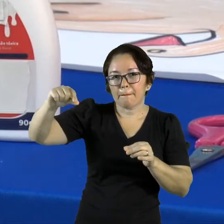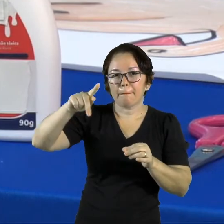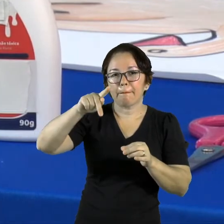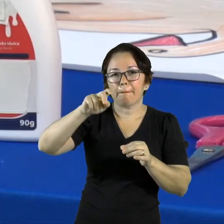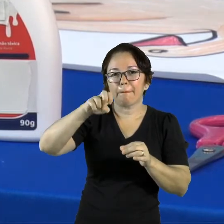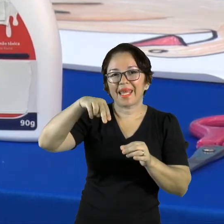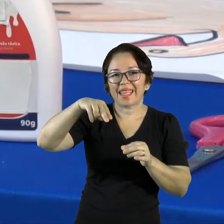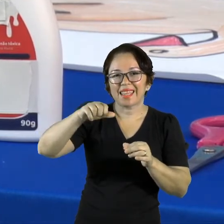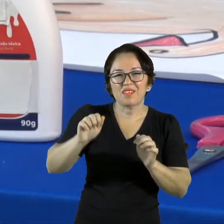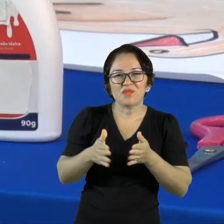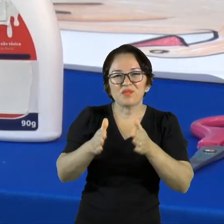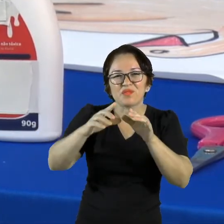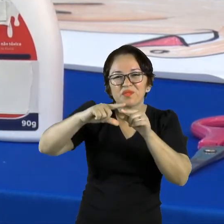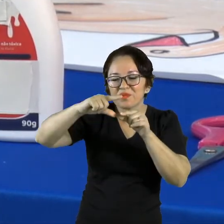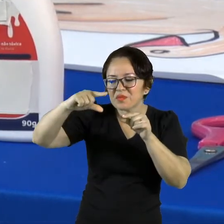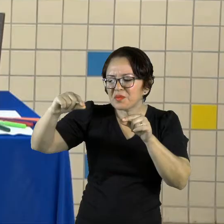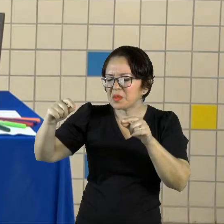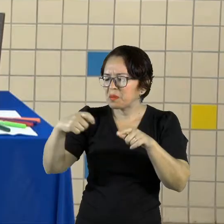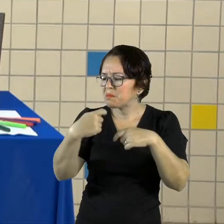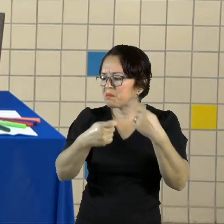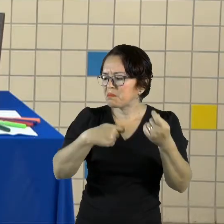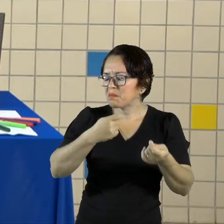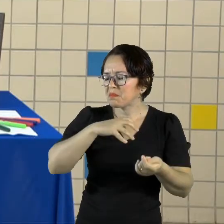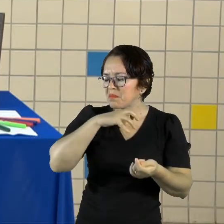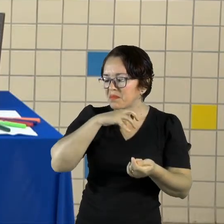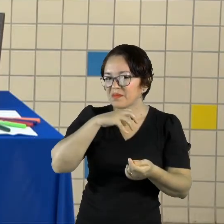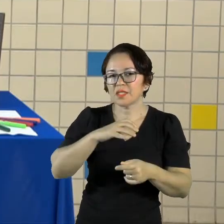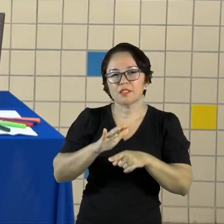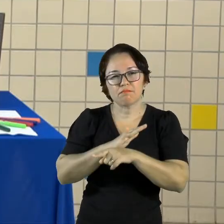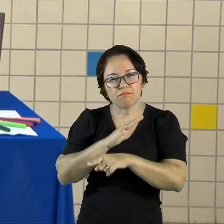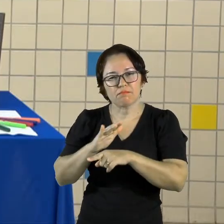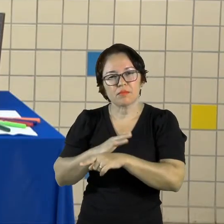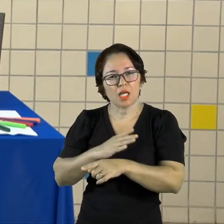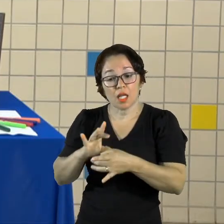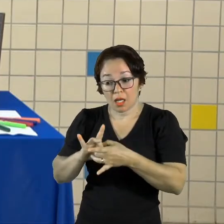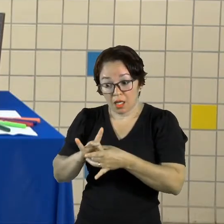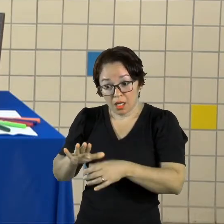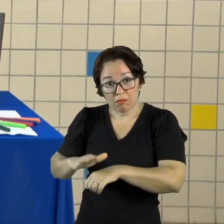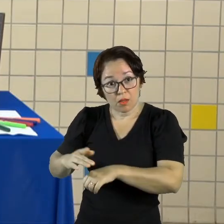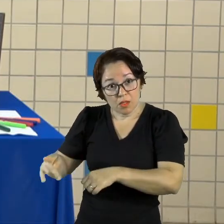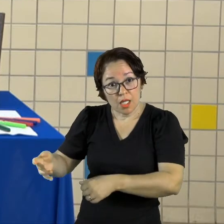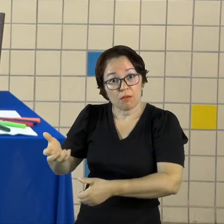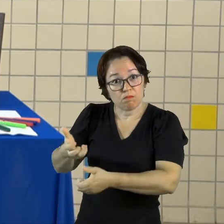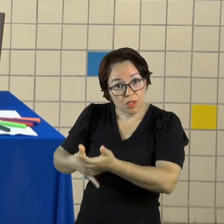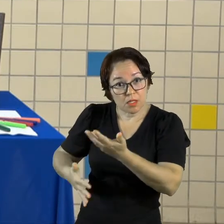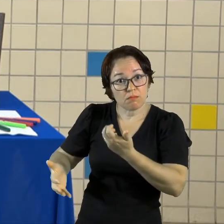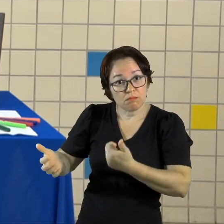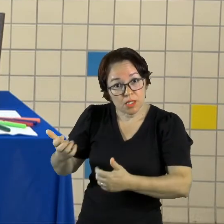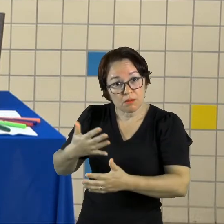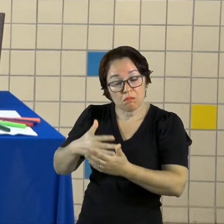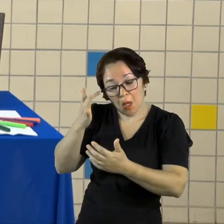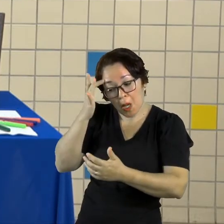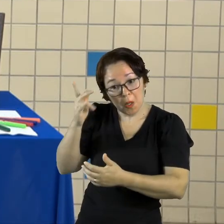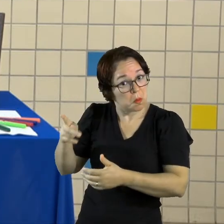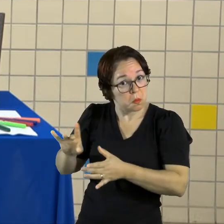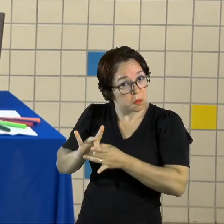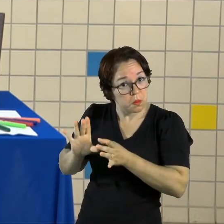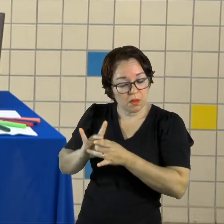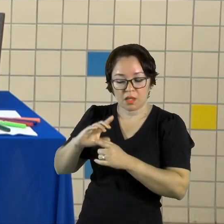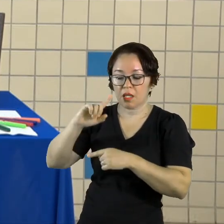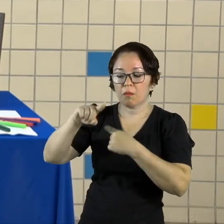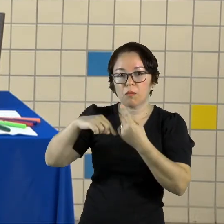Logo depois de toda essa conversa Você convide a sua criança